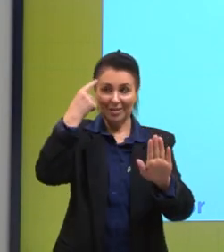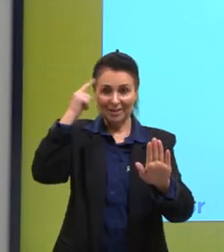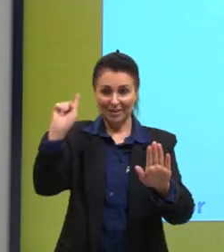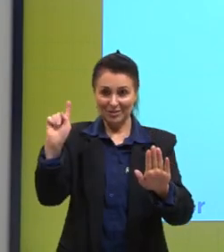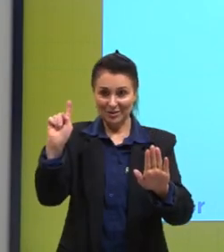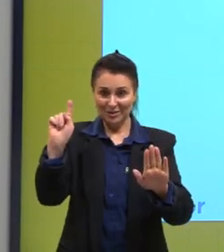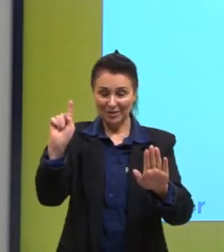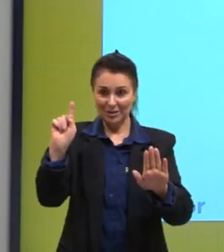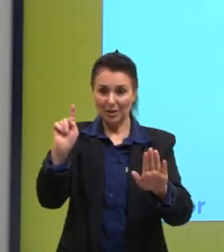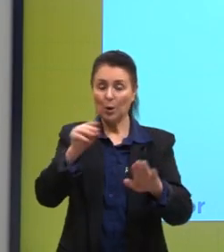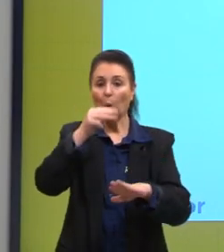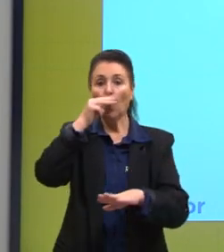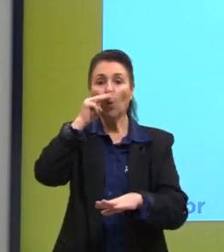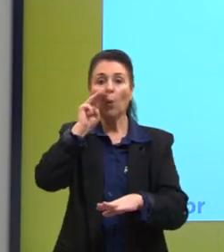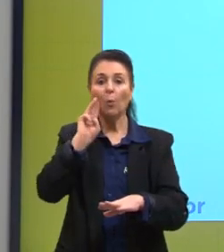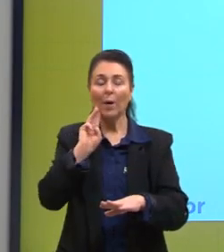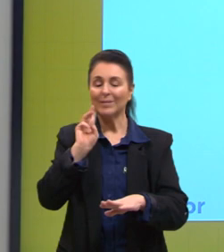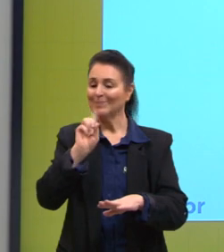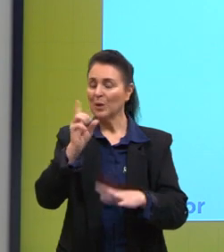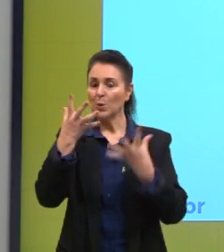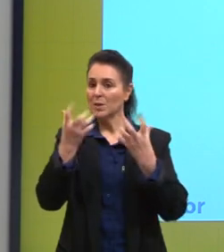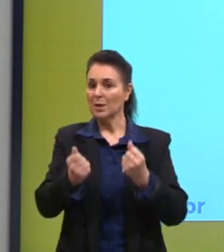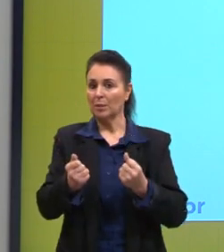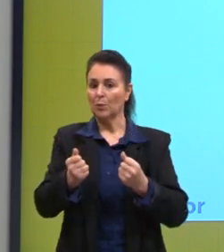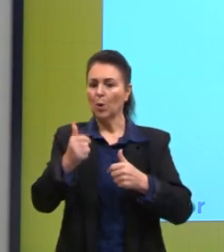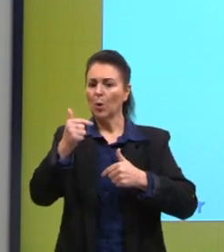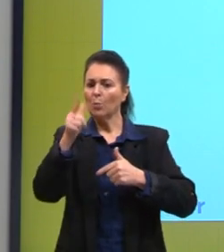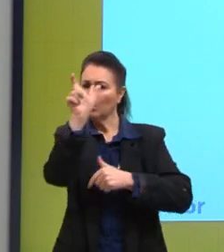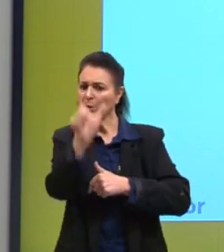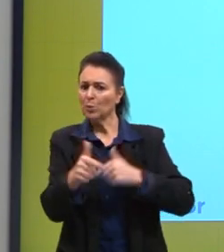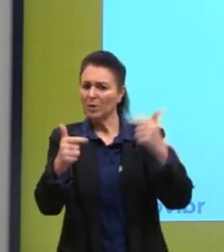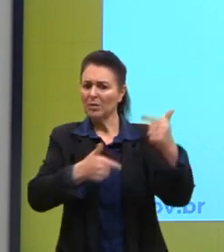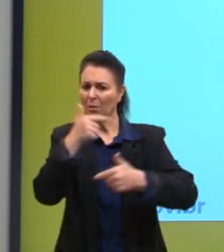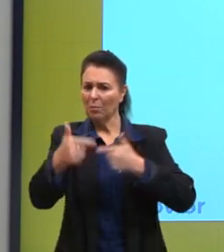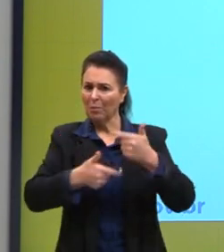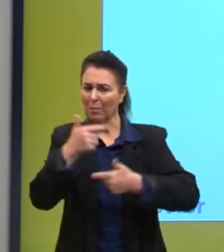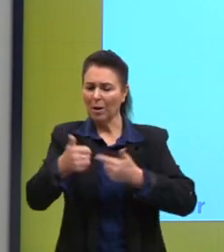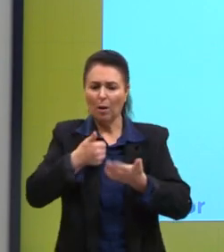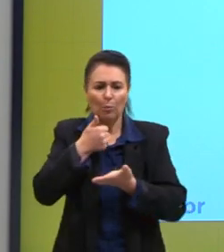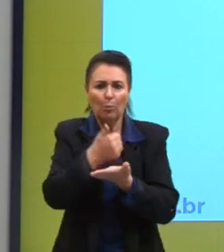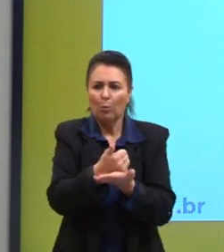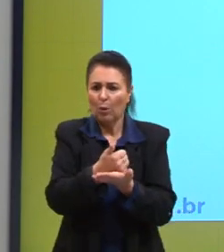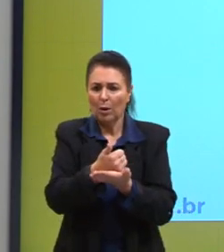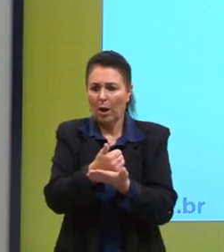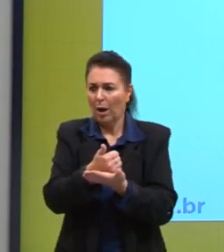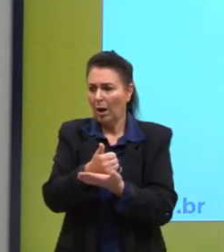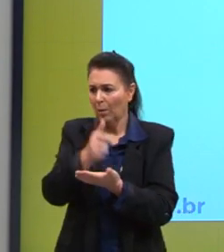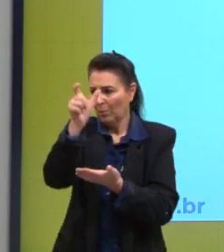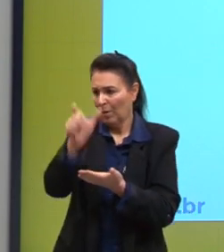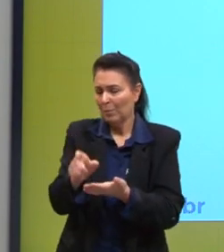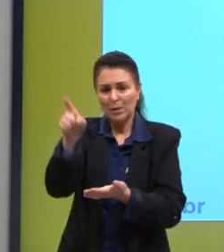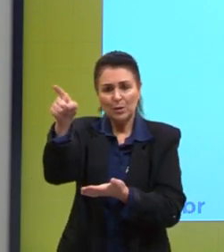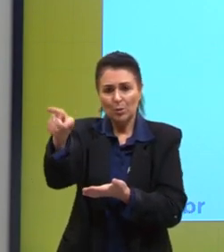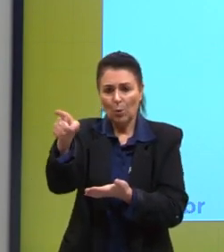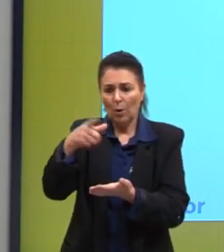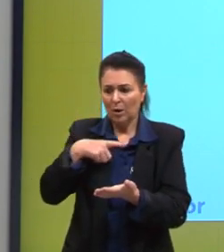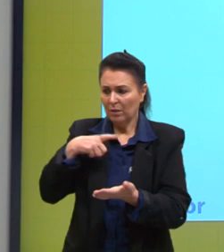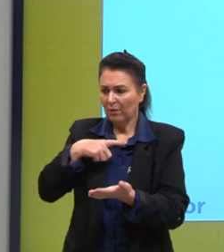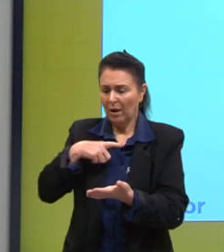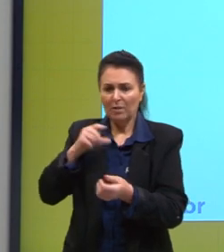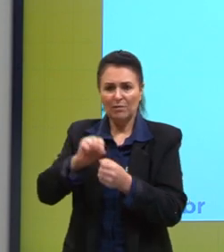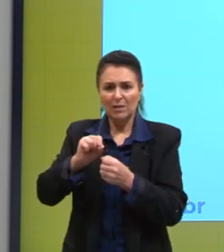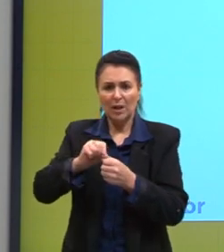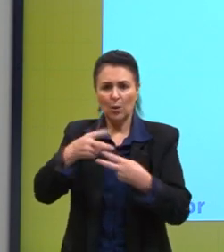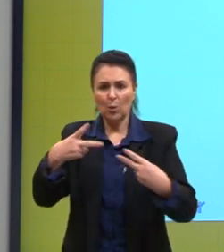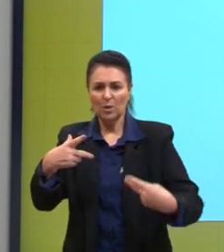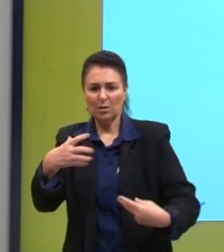O Marx não admitiria como um trabalhador iria apoiar alguém que vai espesenhar, que vai